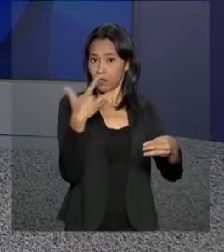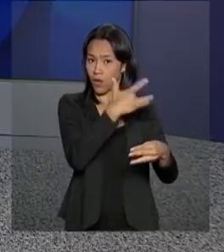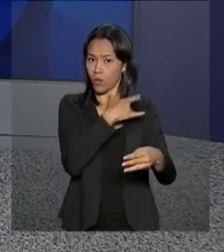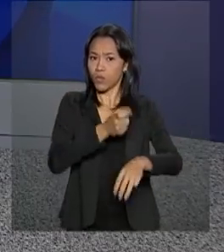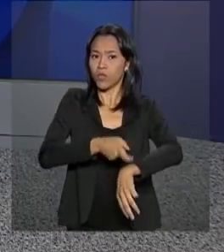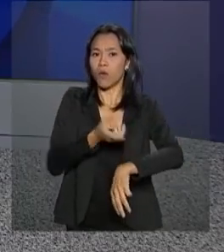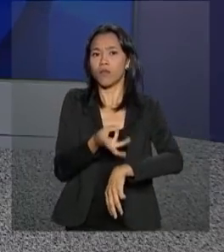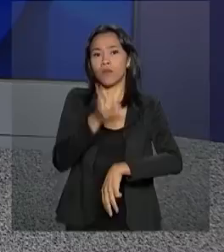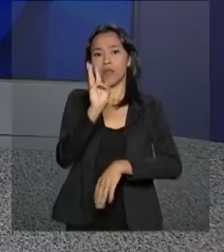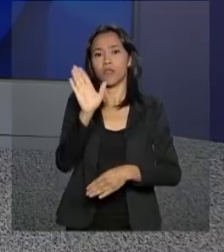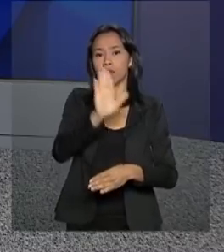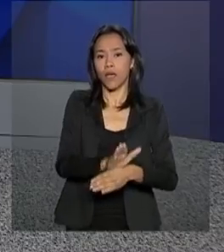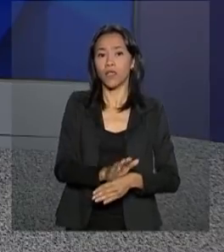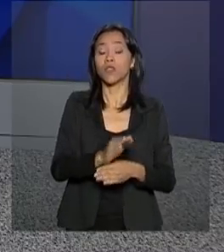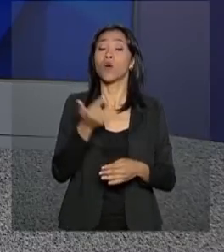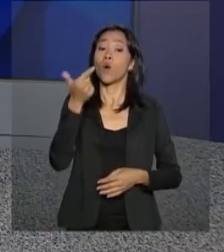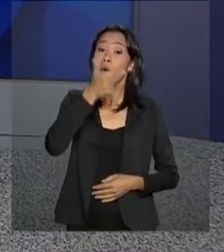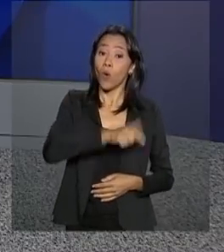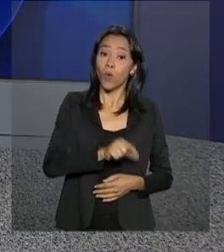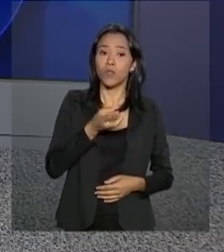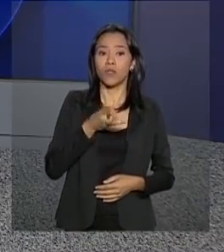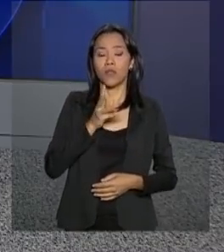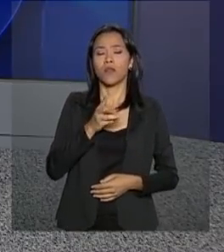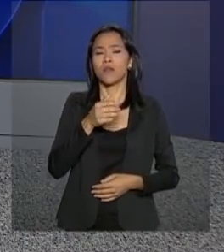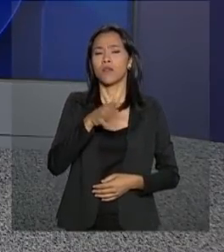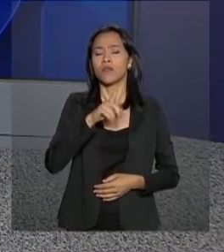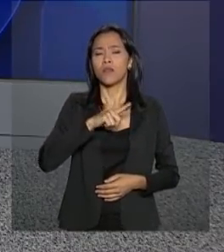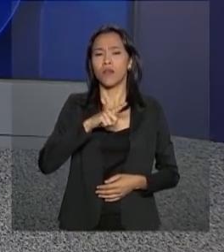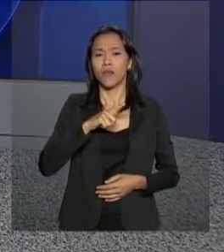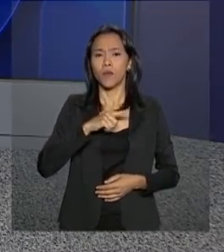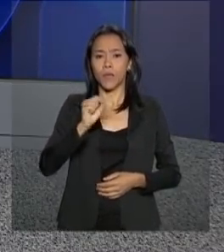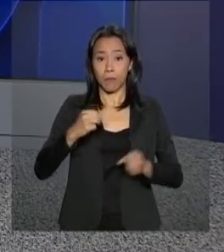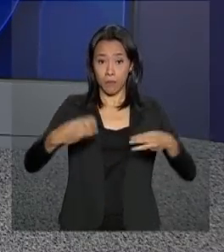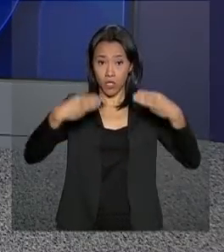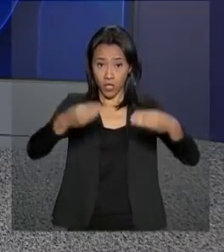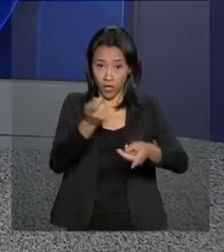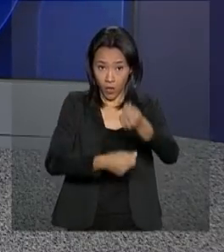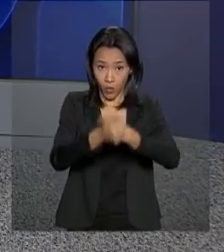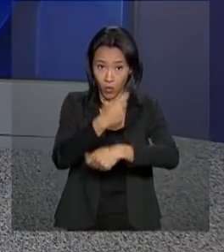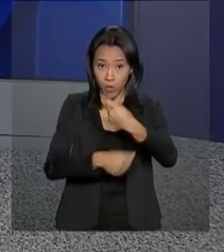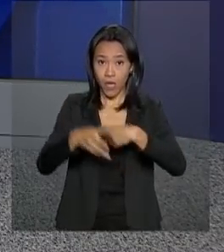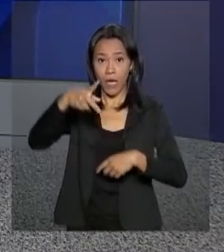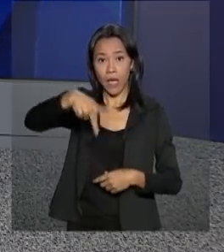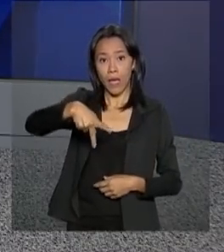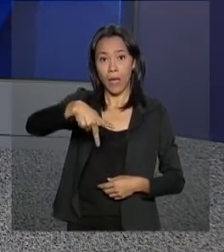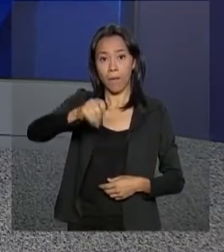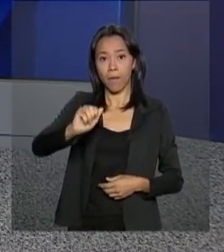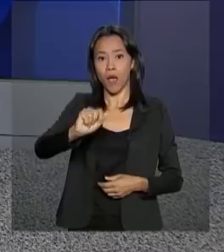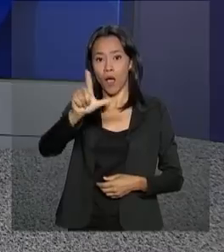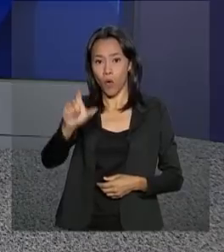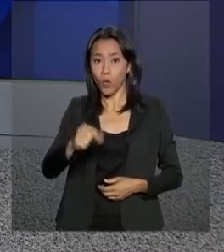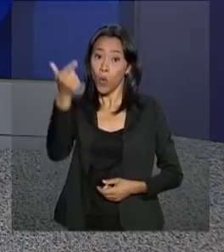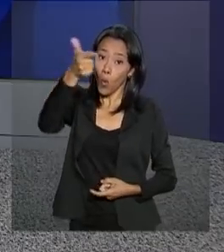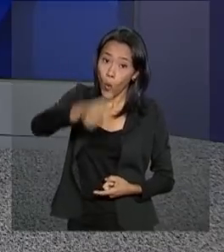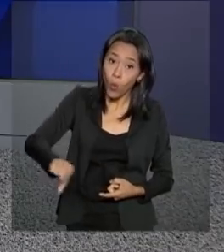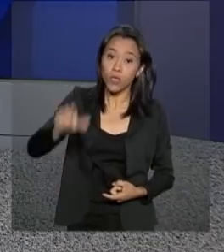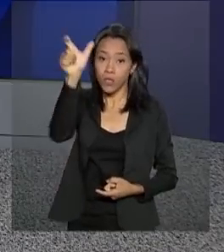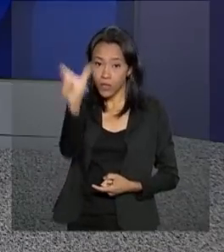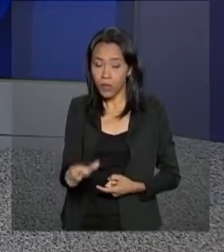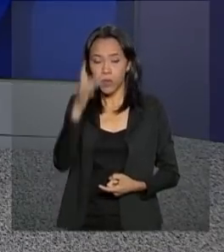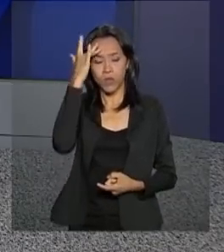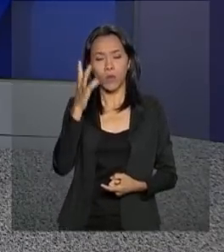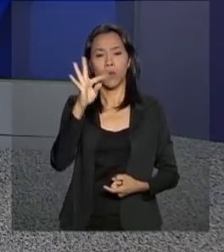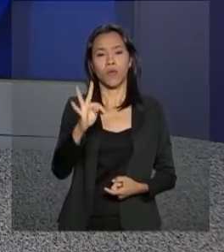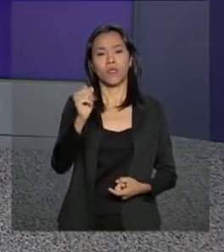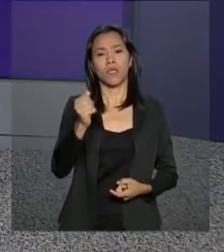horas da tarde, Paulo Guedes recebe o cargo para o Super Ministério da Economia. Na sequência, Tarcísio Gomes de Freitas assume